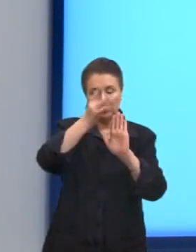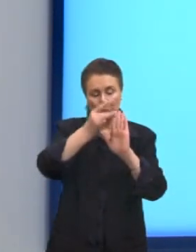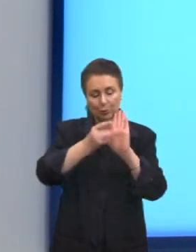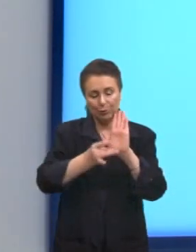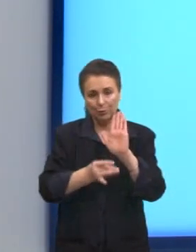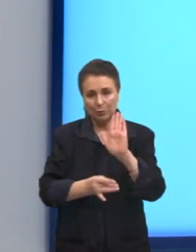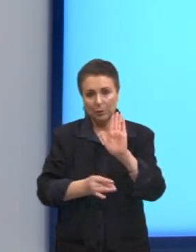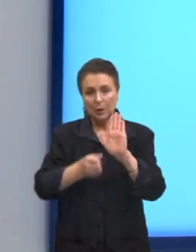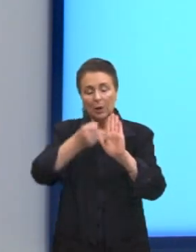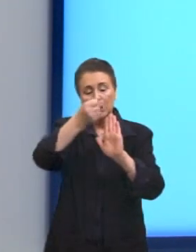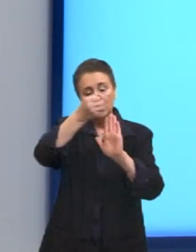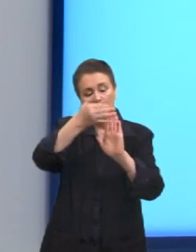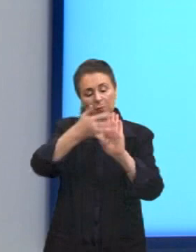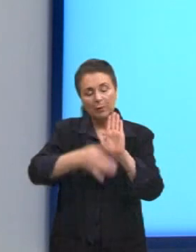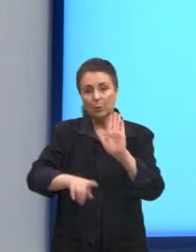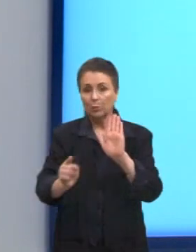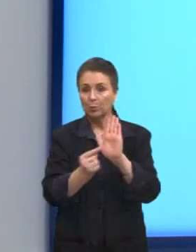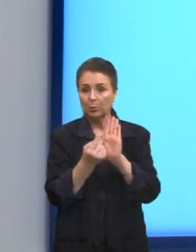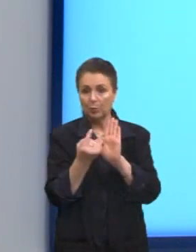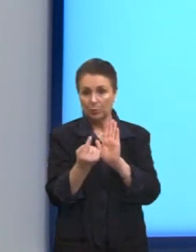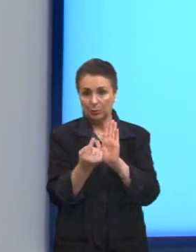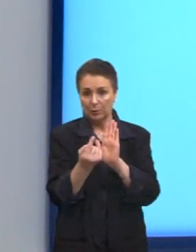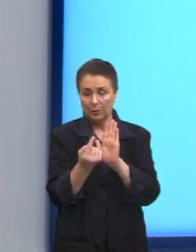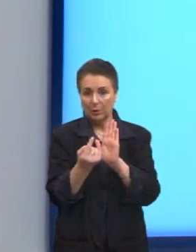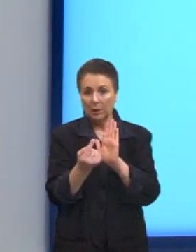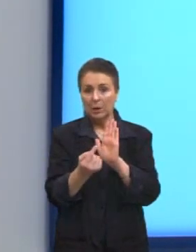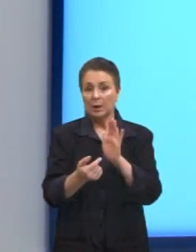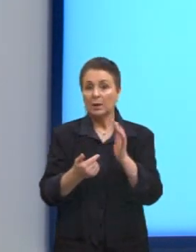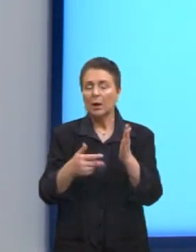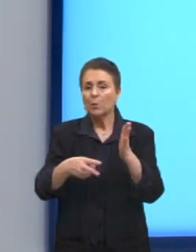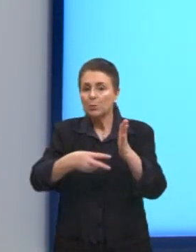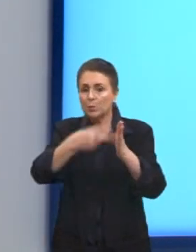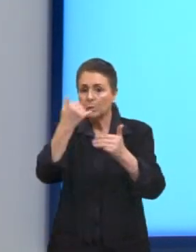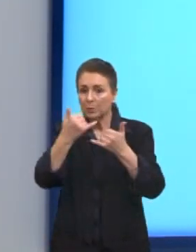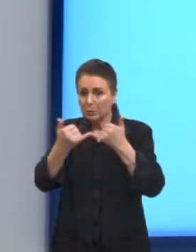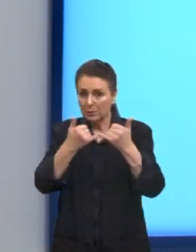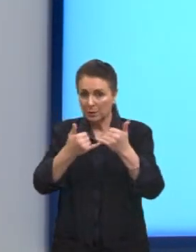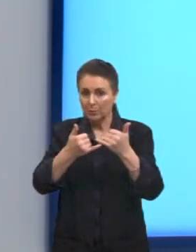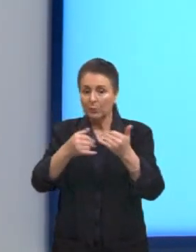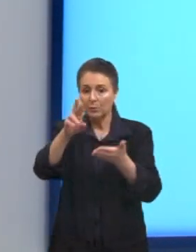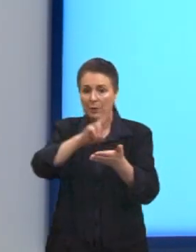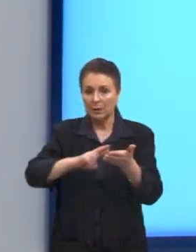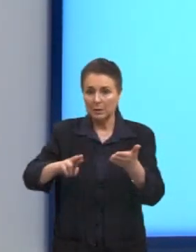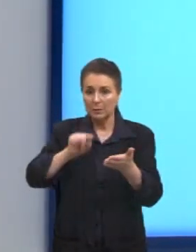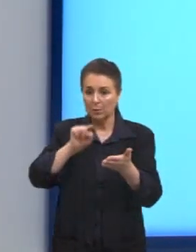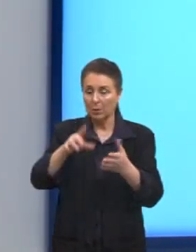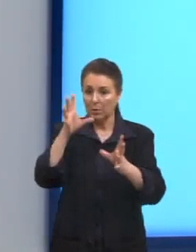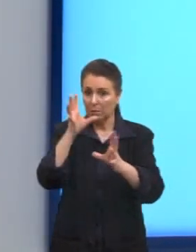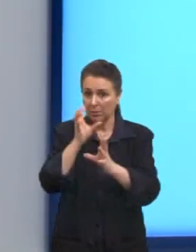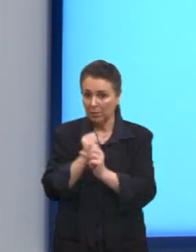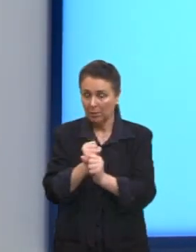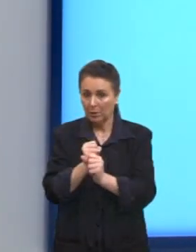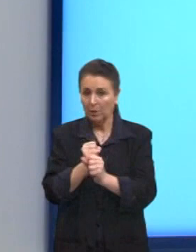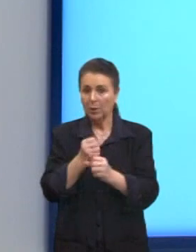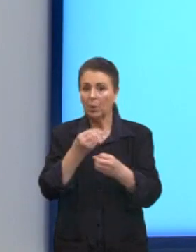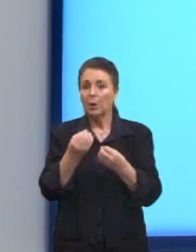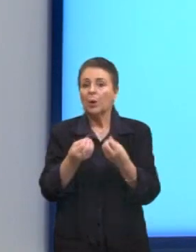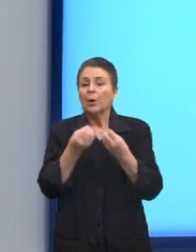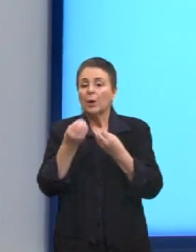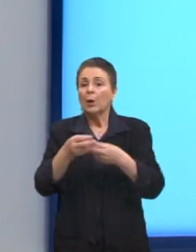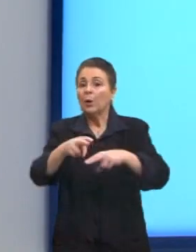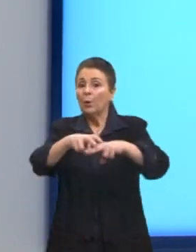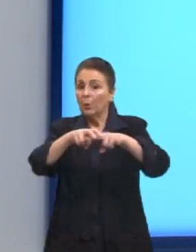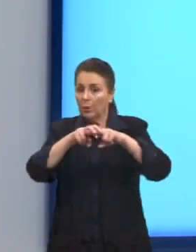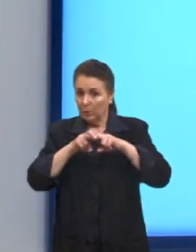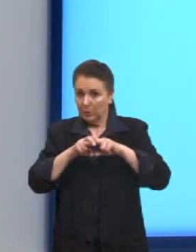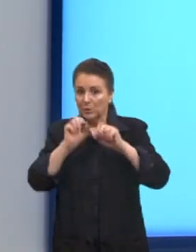E no desenvolvimento 1, que é o nosso segundo exemplo dessa mesma redação nota 1000, nós temos ali, com efeito é